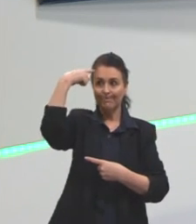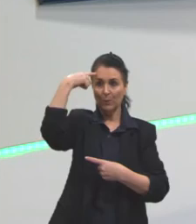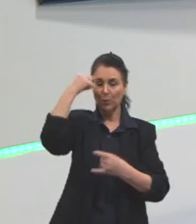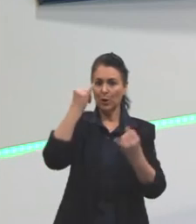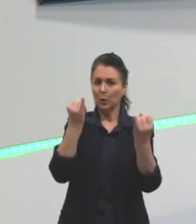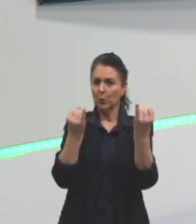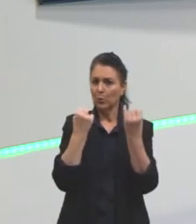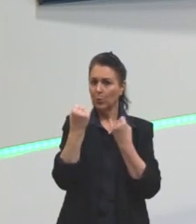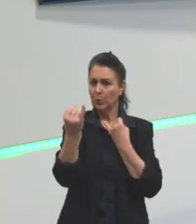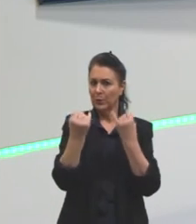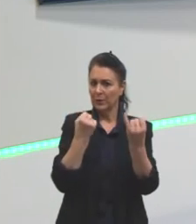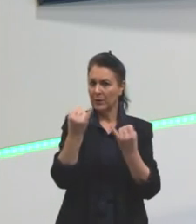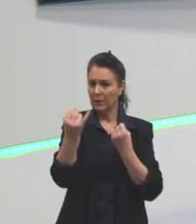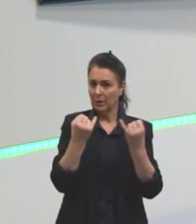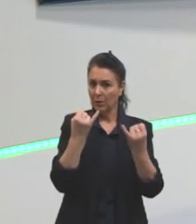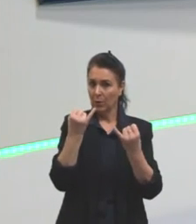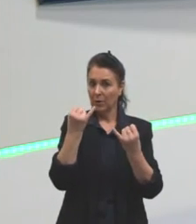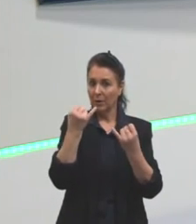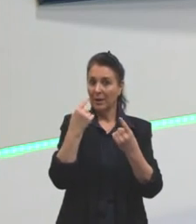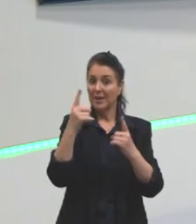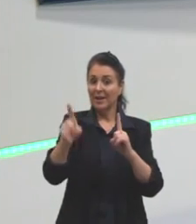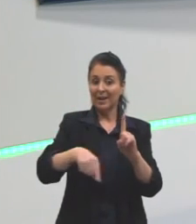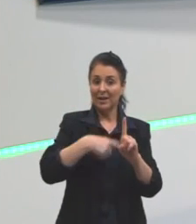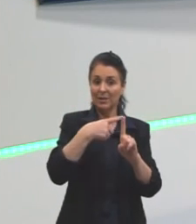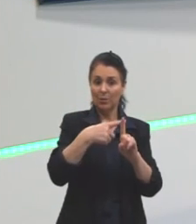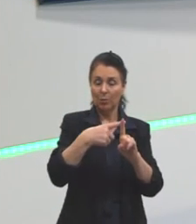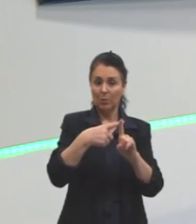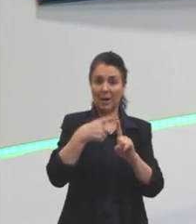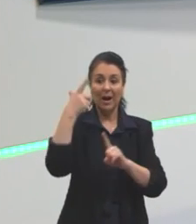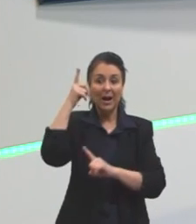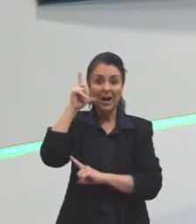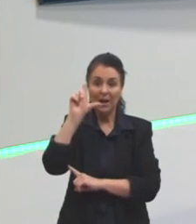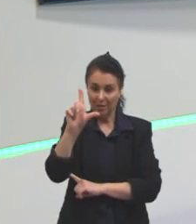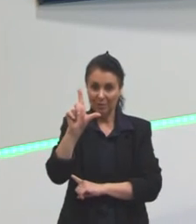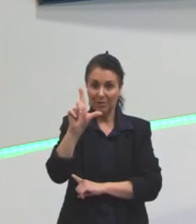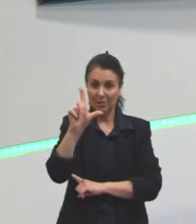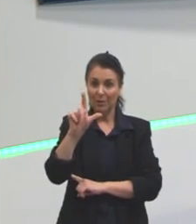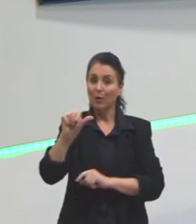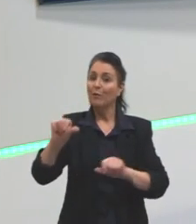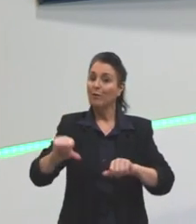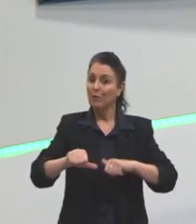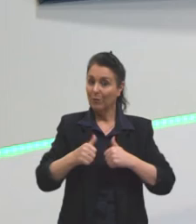que ali se adicionou, se ganhou, se teve um benefício.